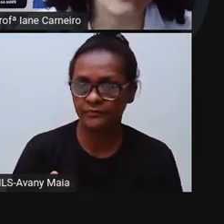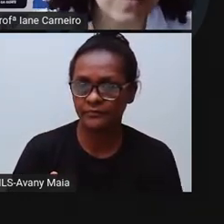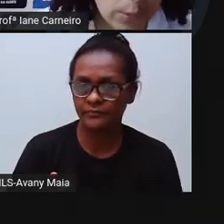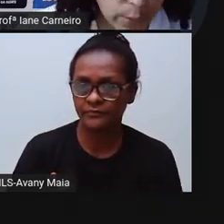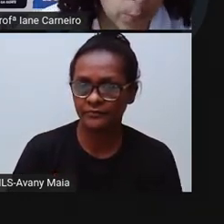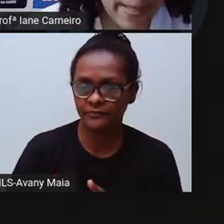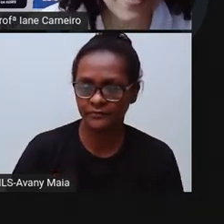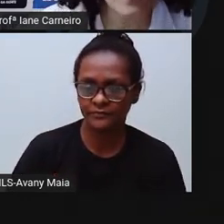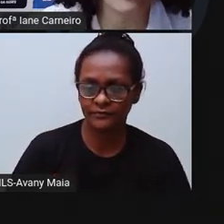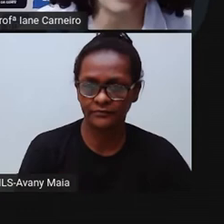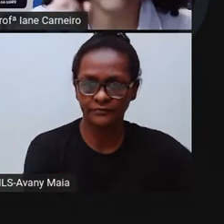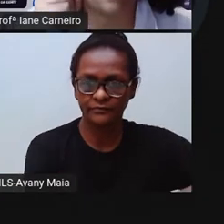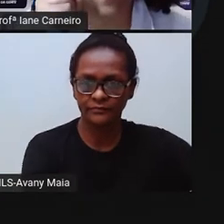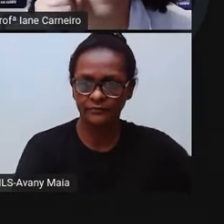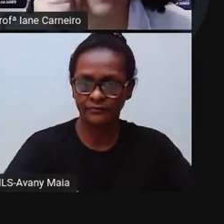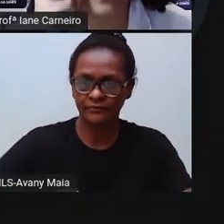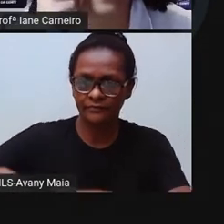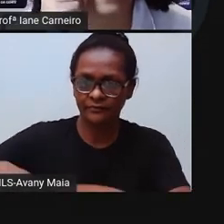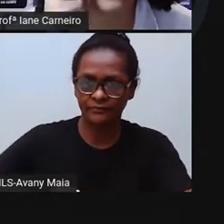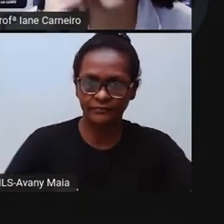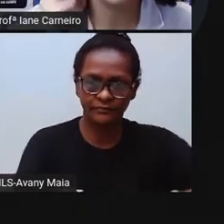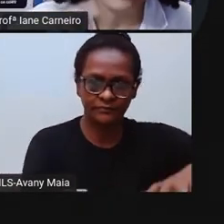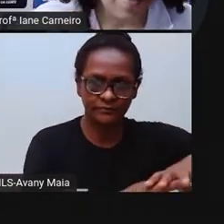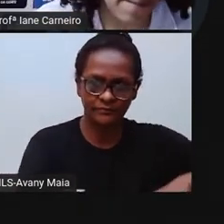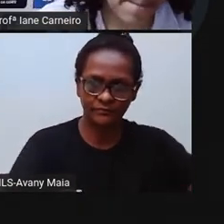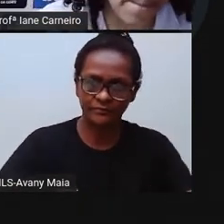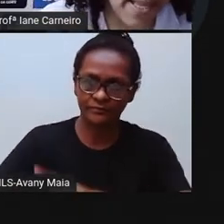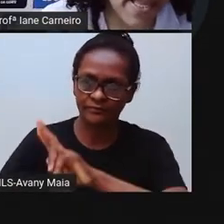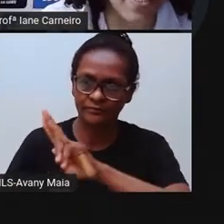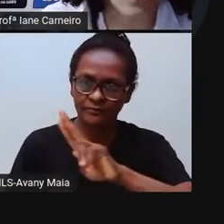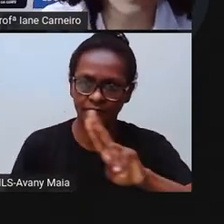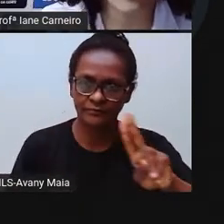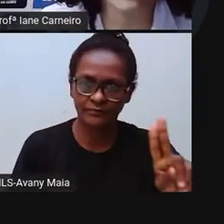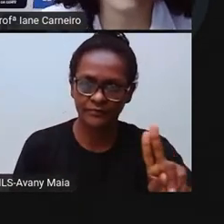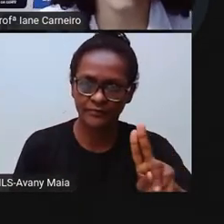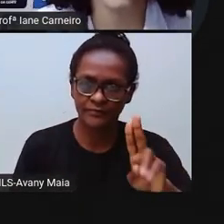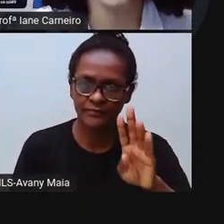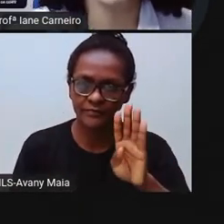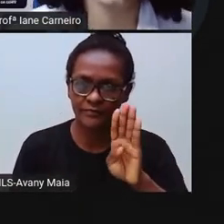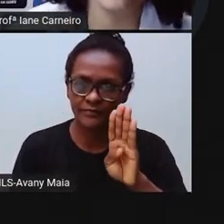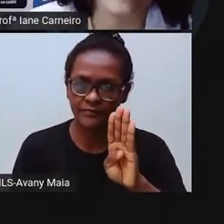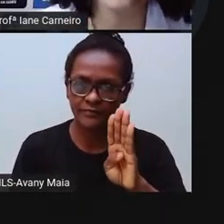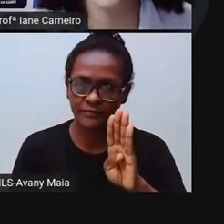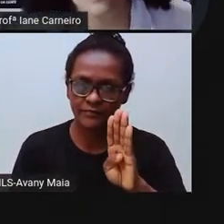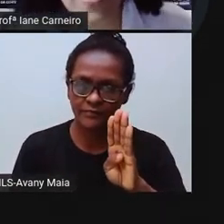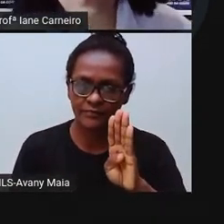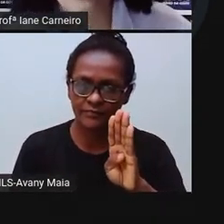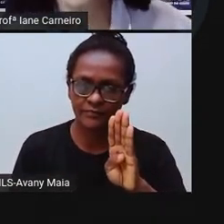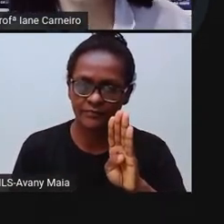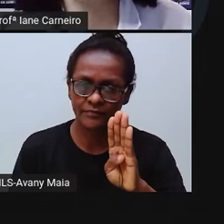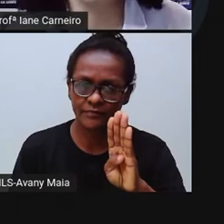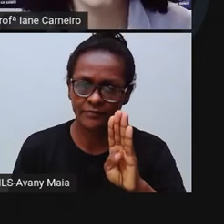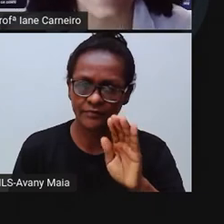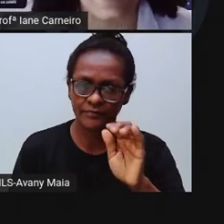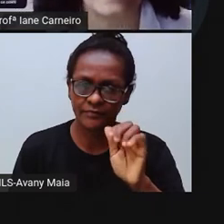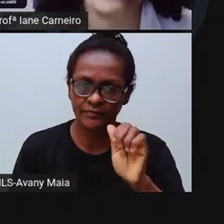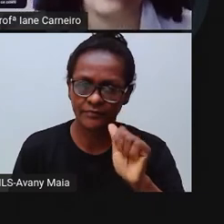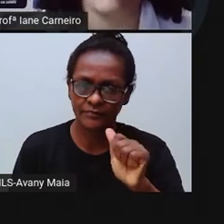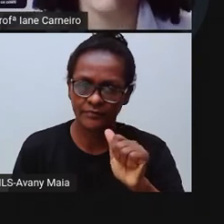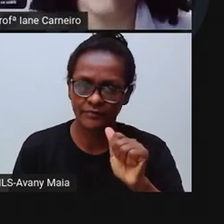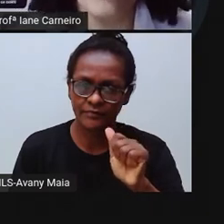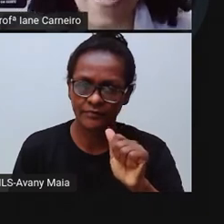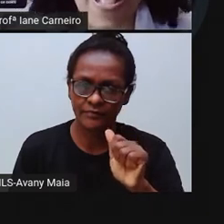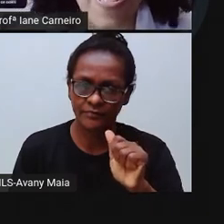Balanço. Então, eu começo a minha palavra com a letra B, ó. E o B e o A, ó. Bá.